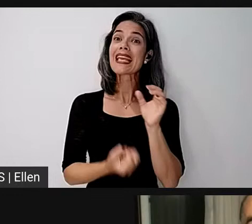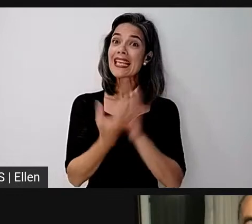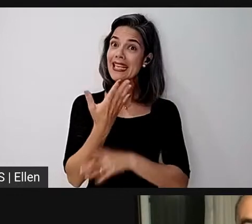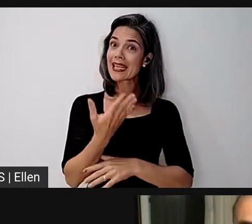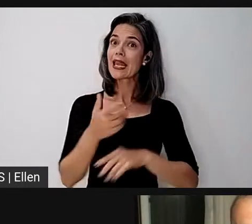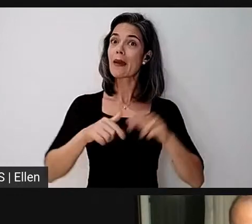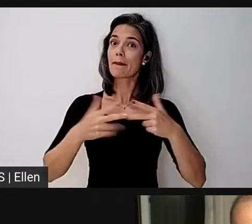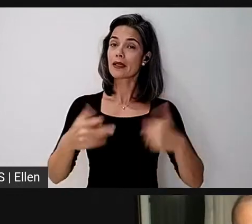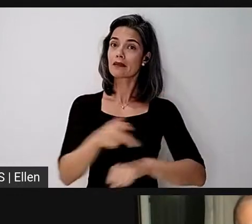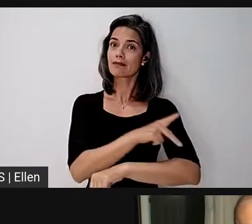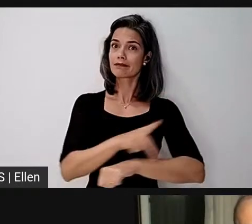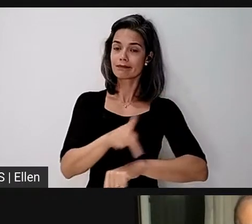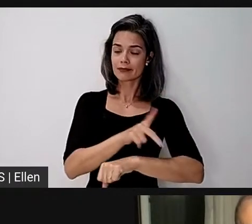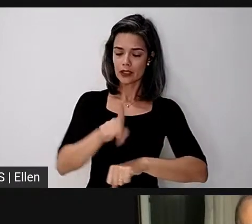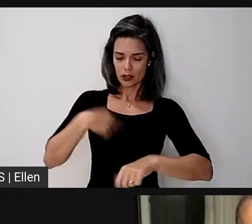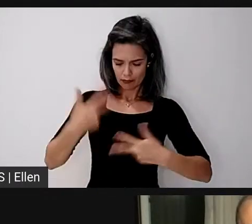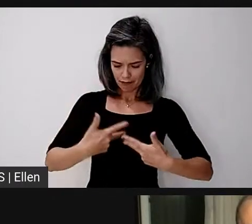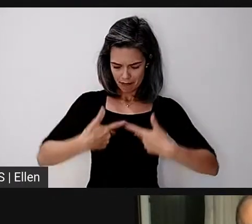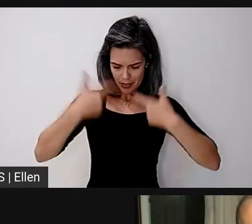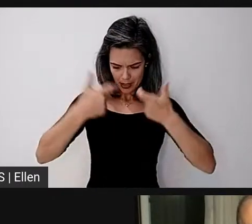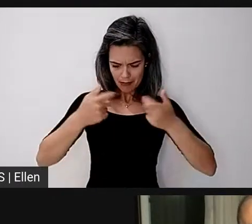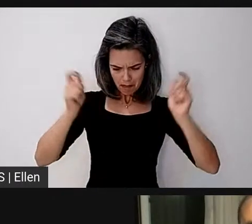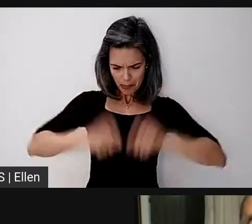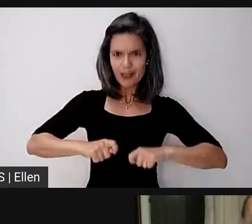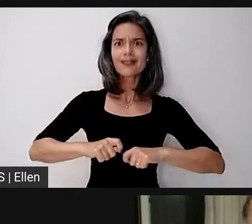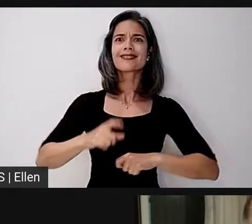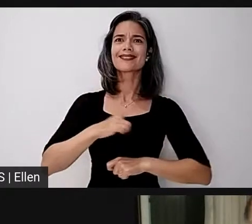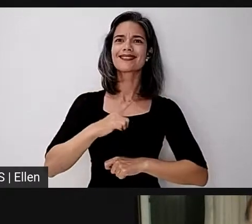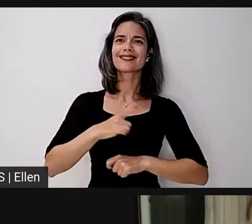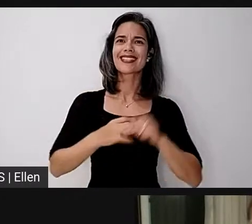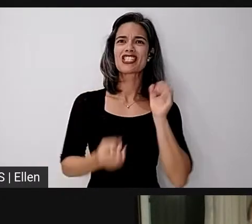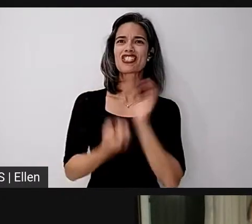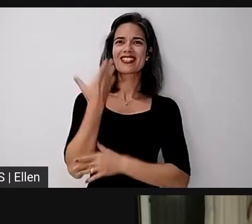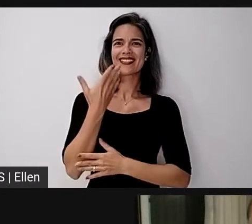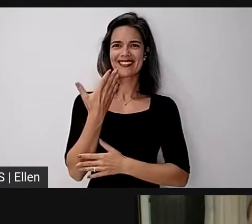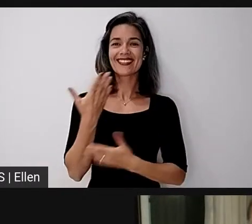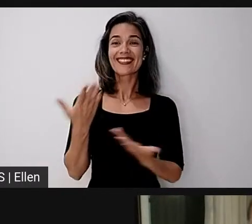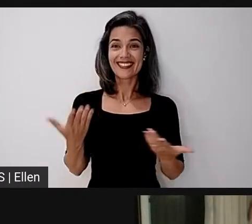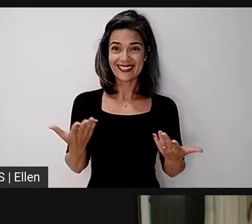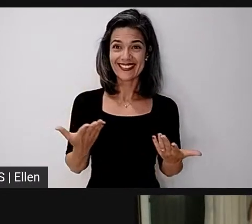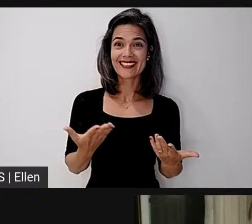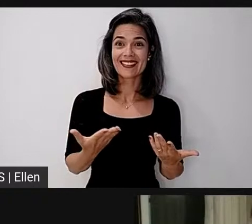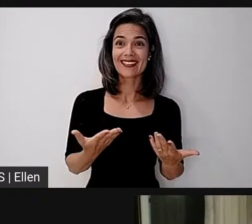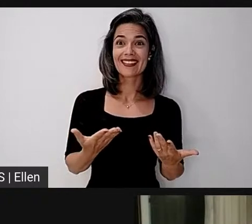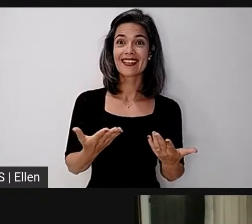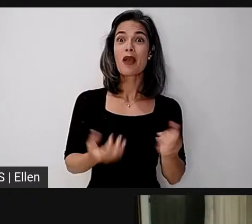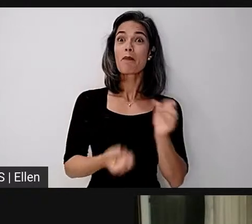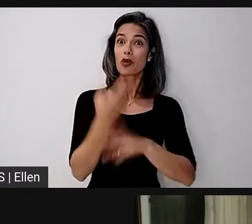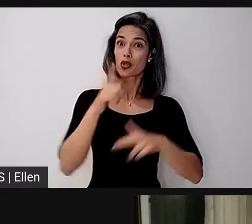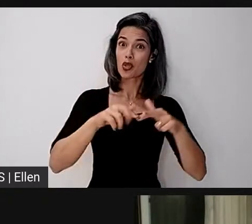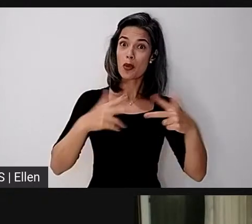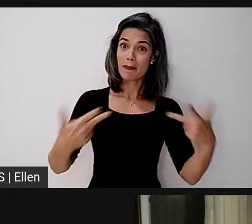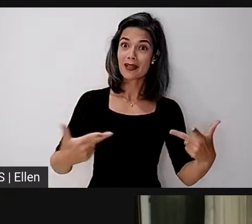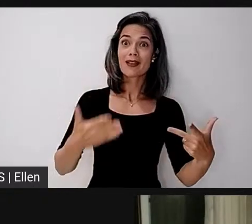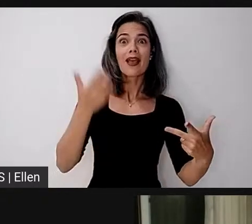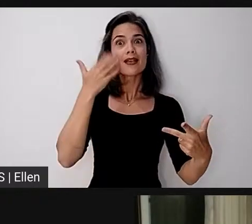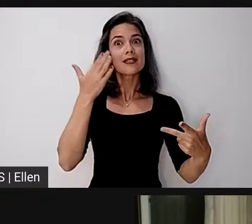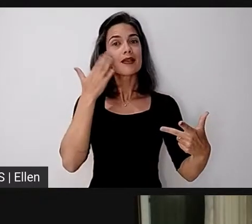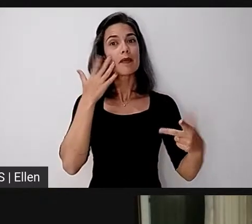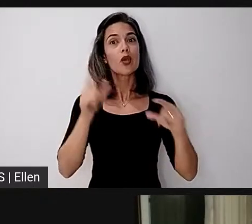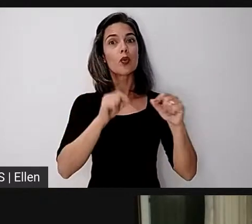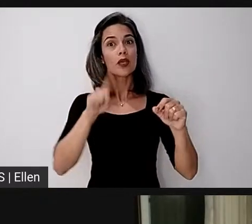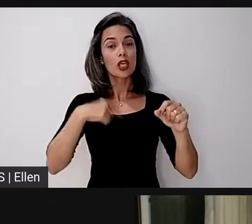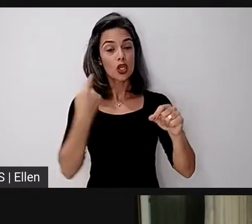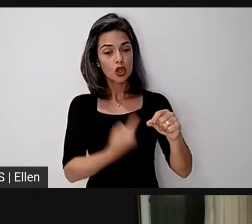essa capacidade e essa potência. Produzir materiais é perceber que estamos no caminho, que somos